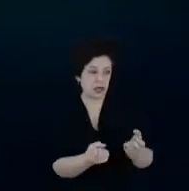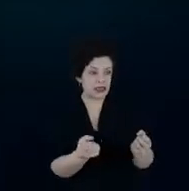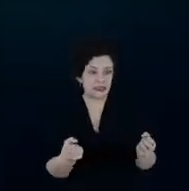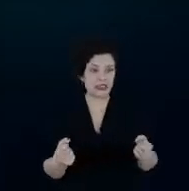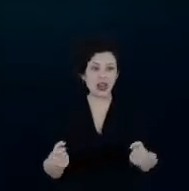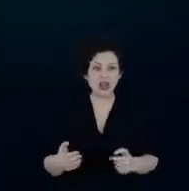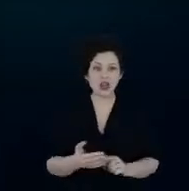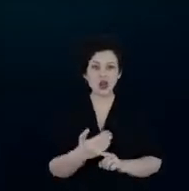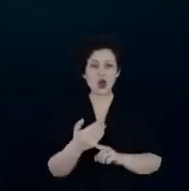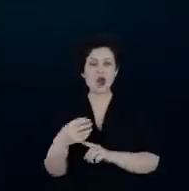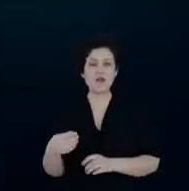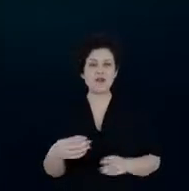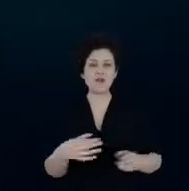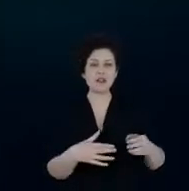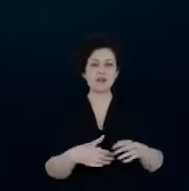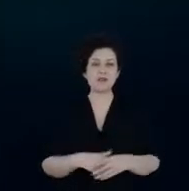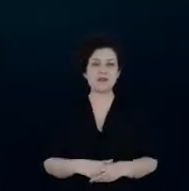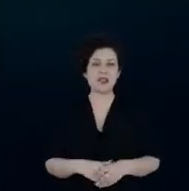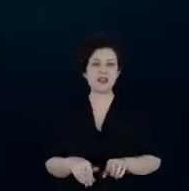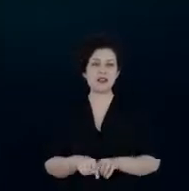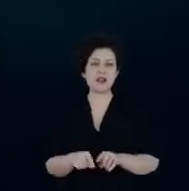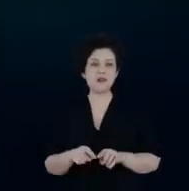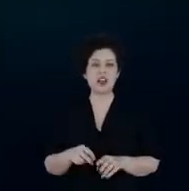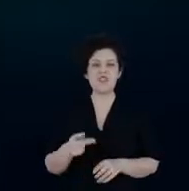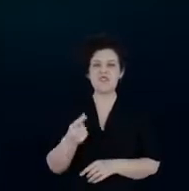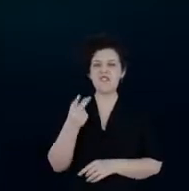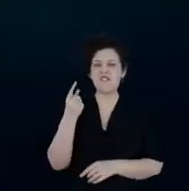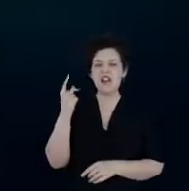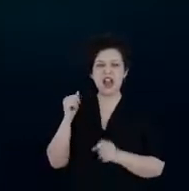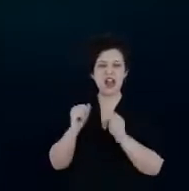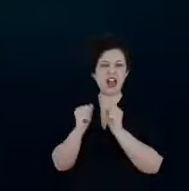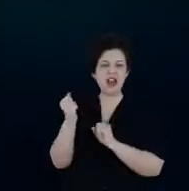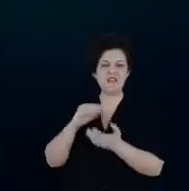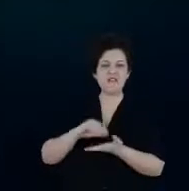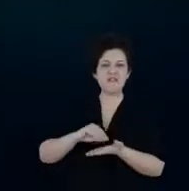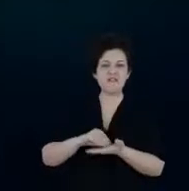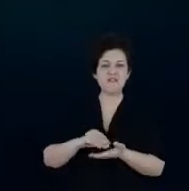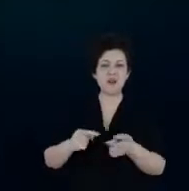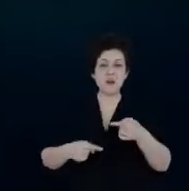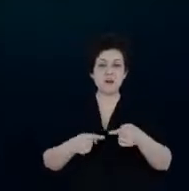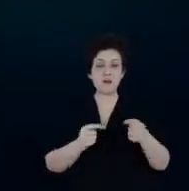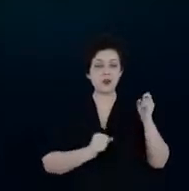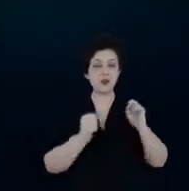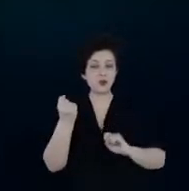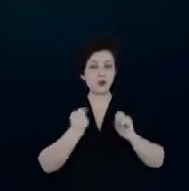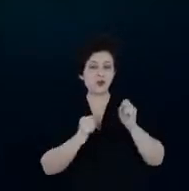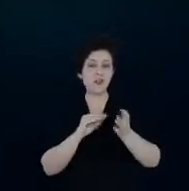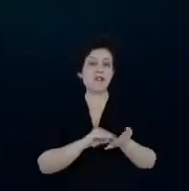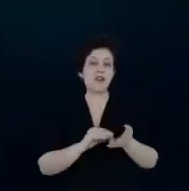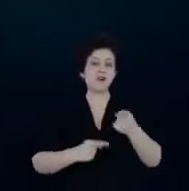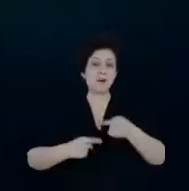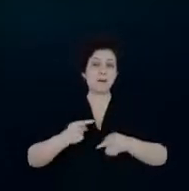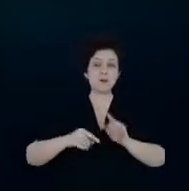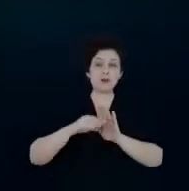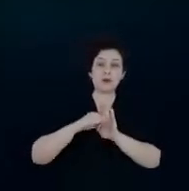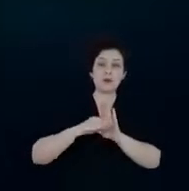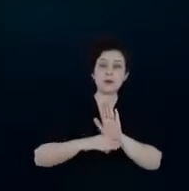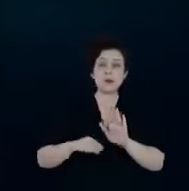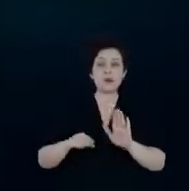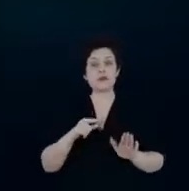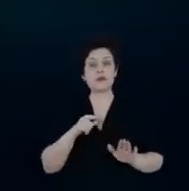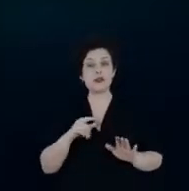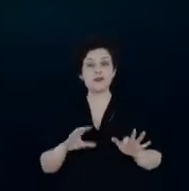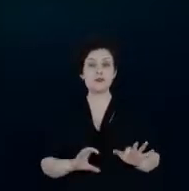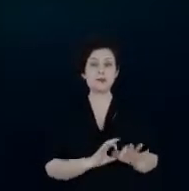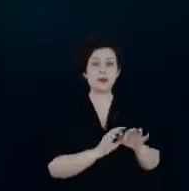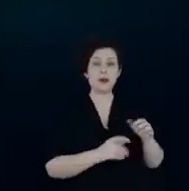tecnologias sucateamento da nossa indústria nacional falta de uma política industrial talvez a gente podia ter uma política industrial ligada